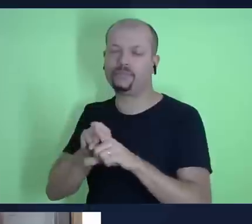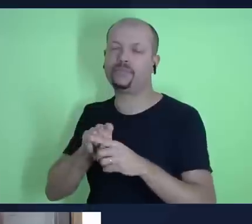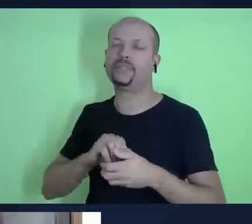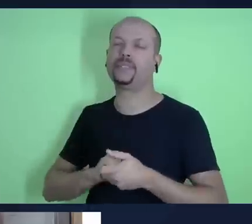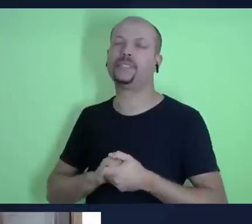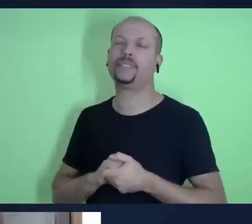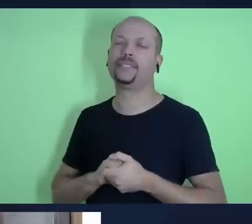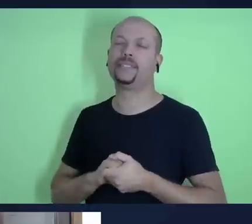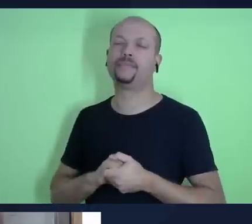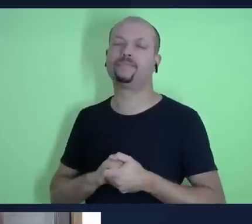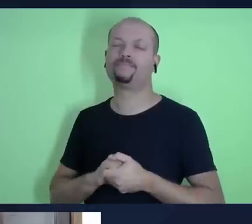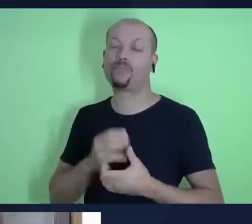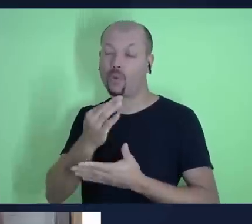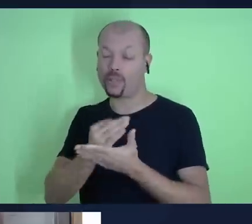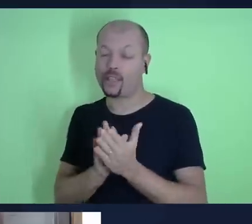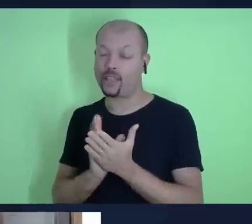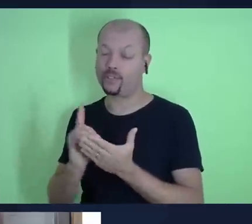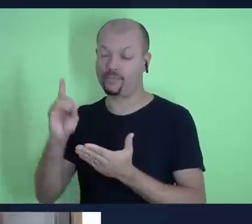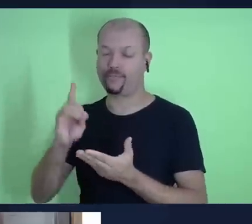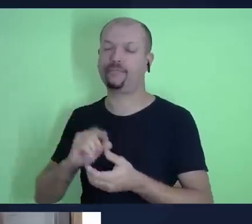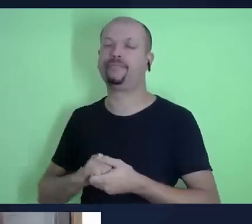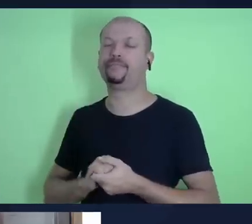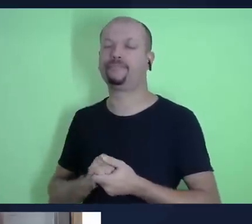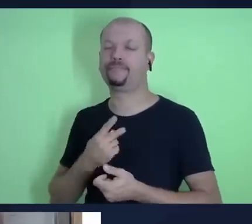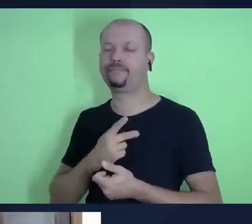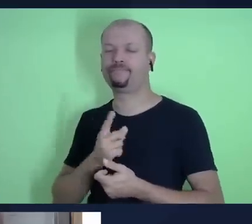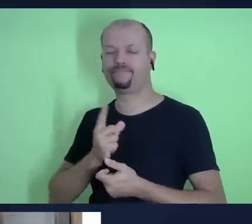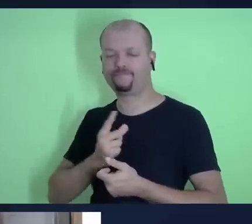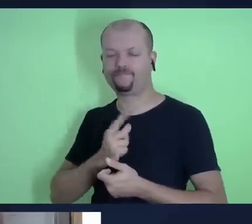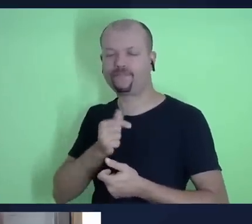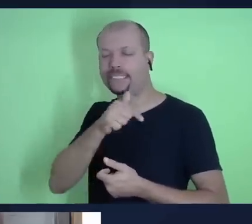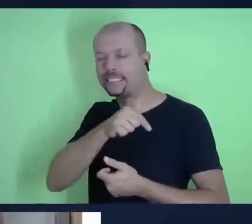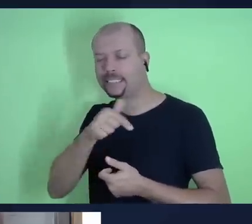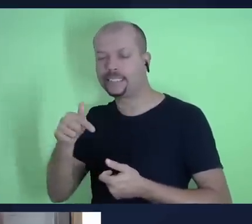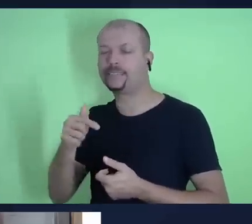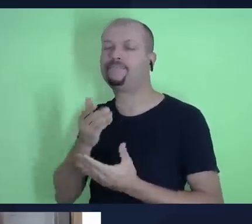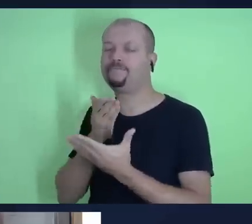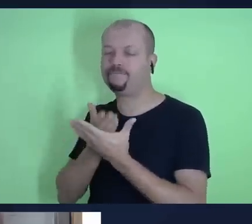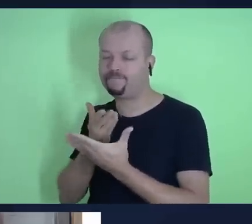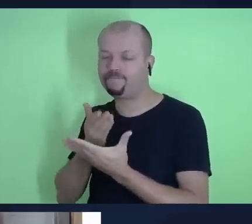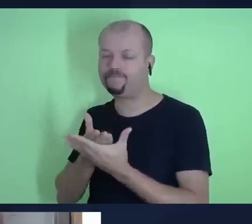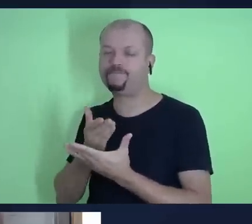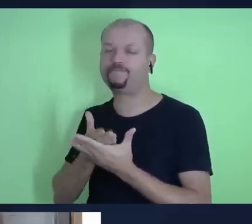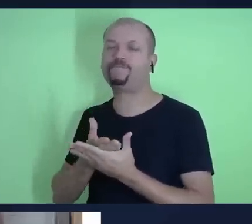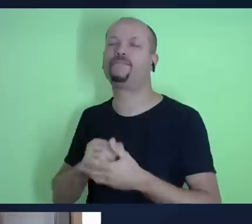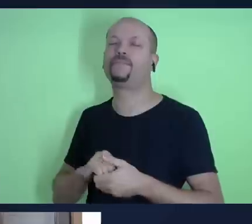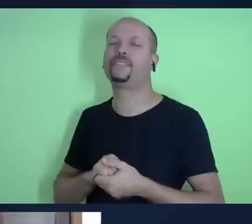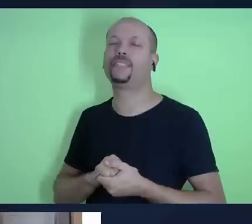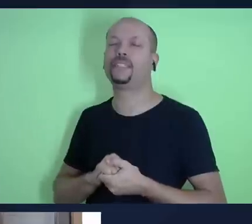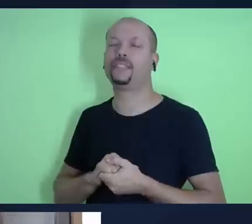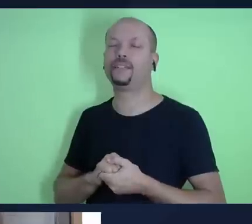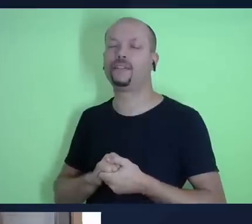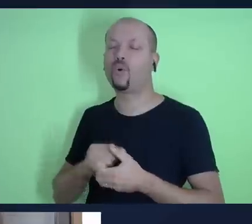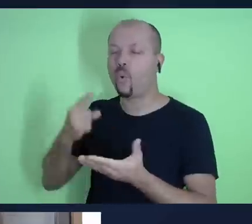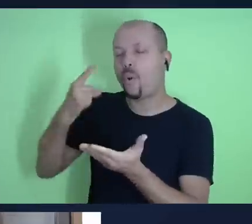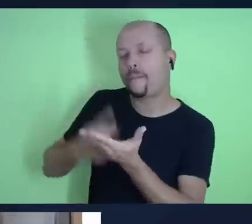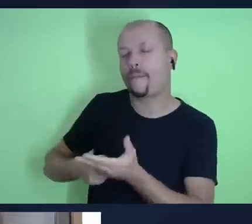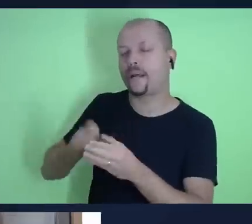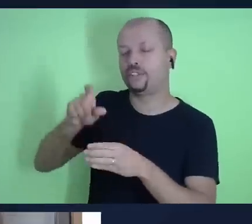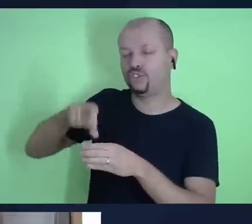texto da tua palavra nós tivemos uma semana de estudos sobre o pacto do dízimo